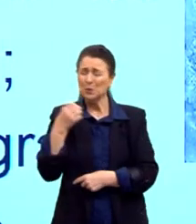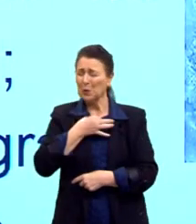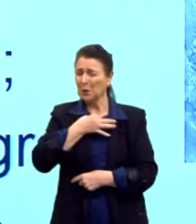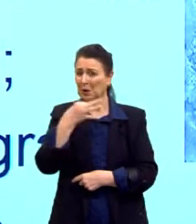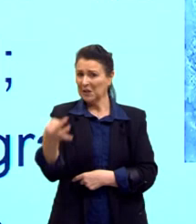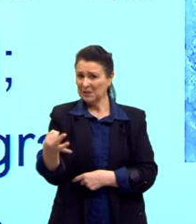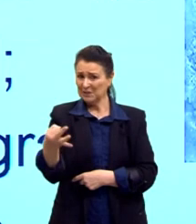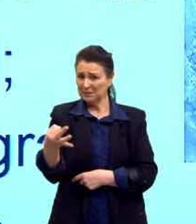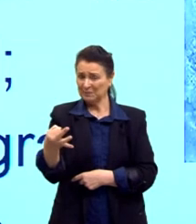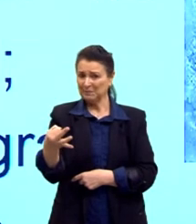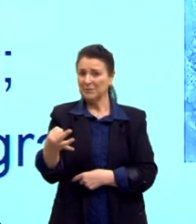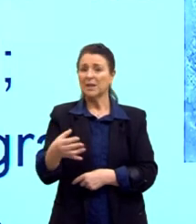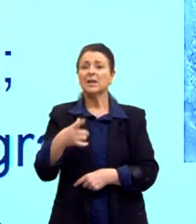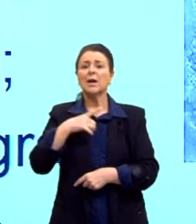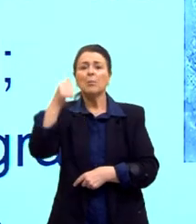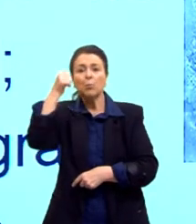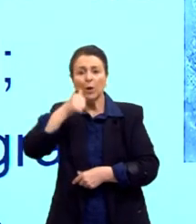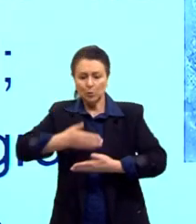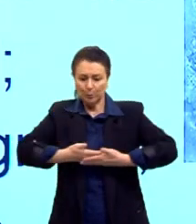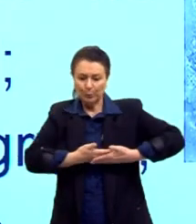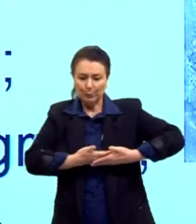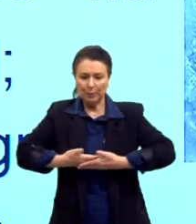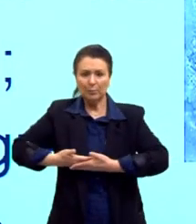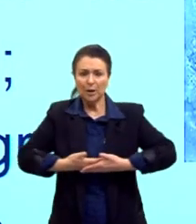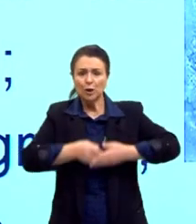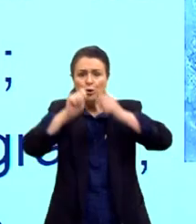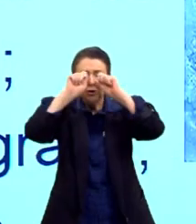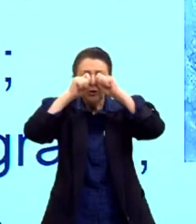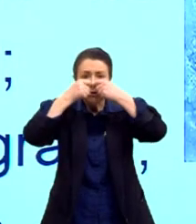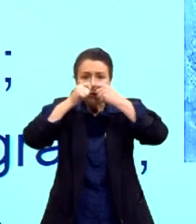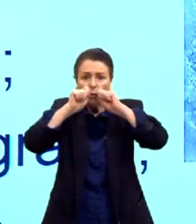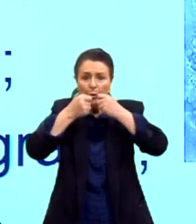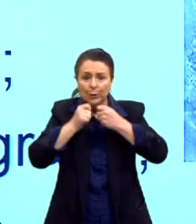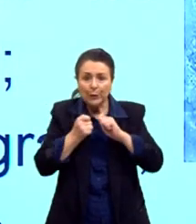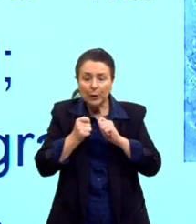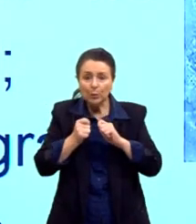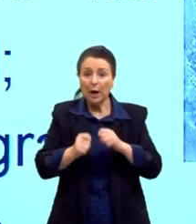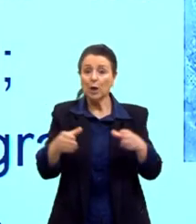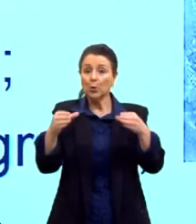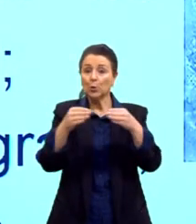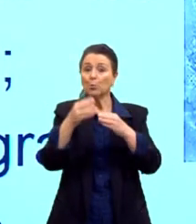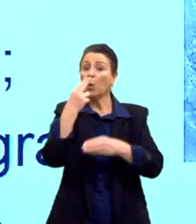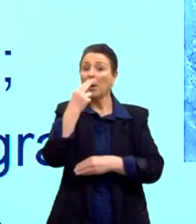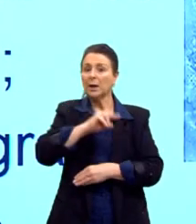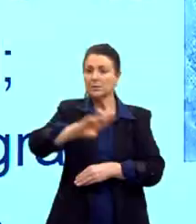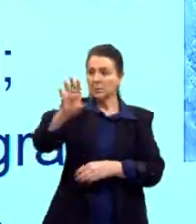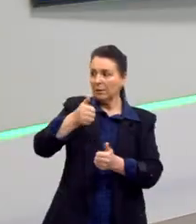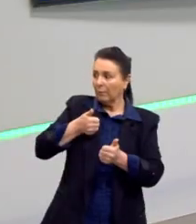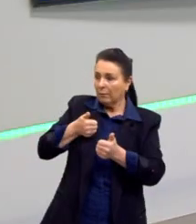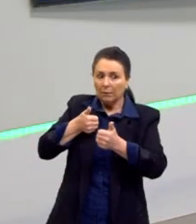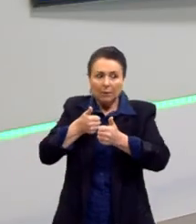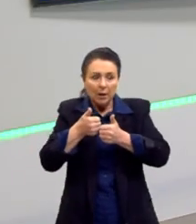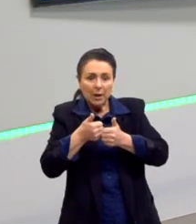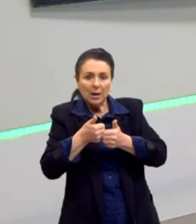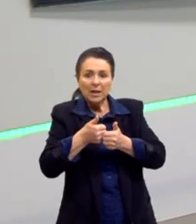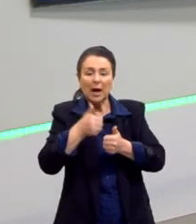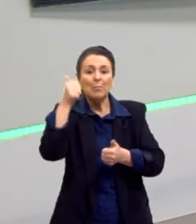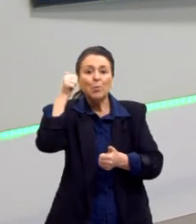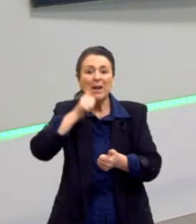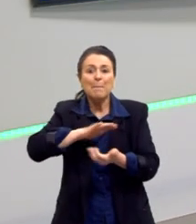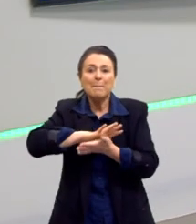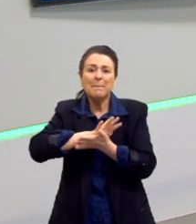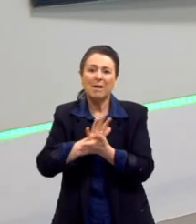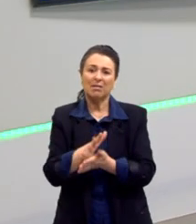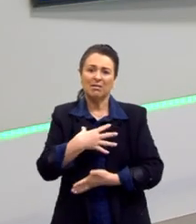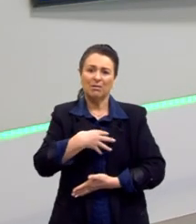encontrando eles, e uma mulher com um bebê, e o bebê chorando, e os nazistas se aproximando, e ela tem que matar o bebê dela no